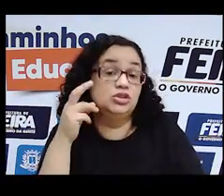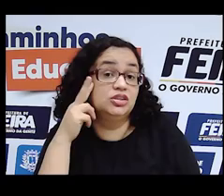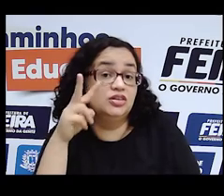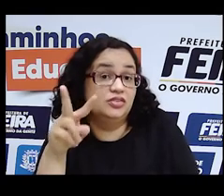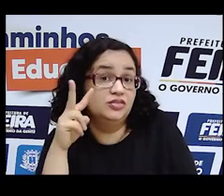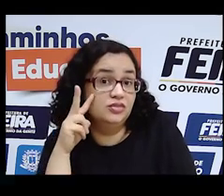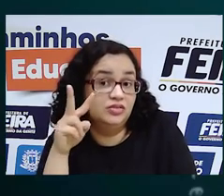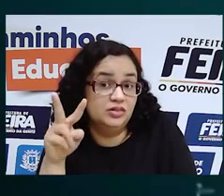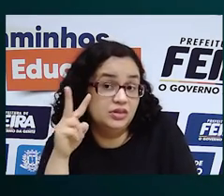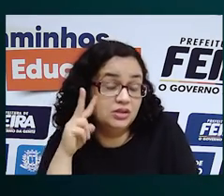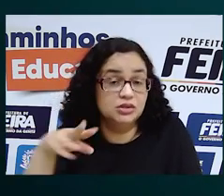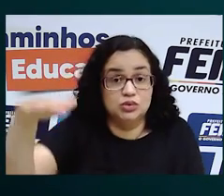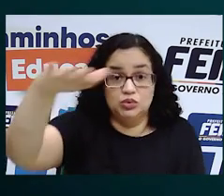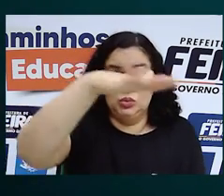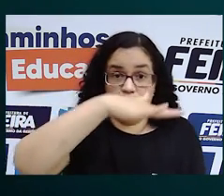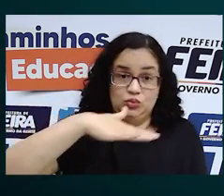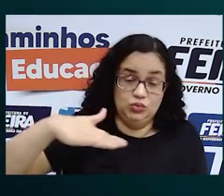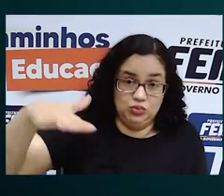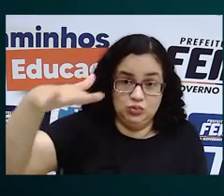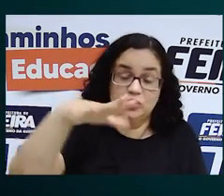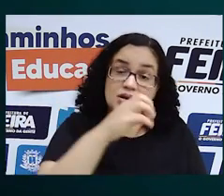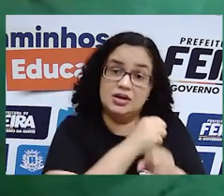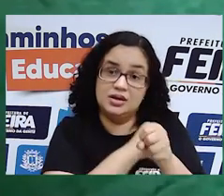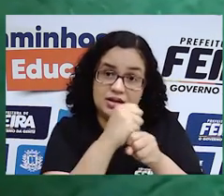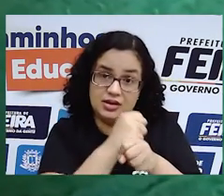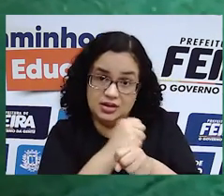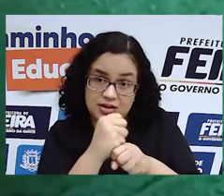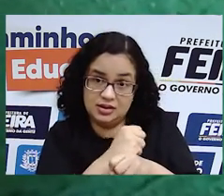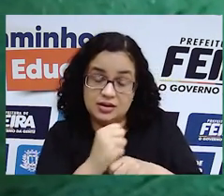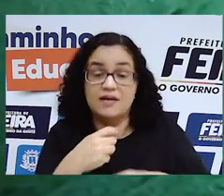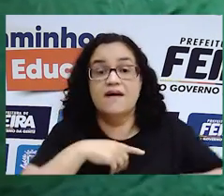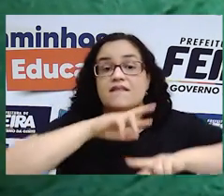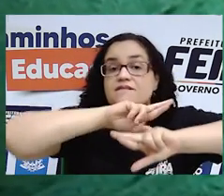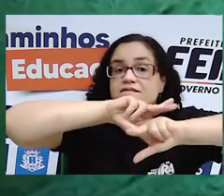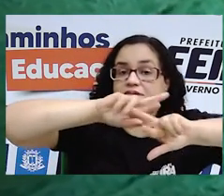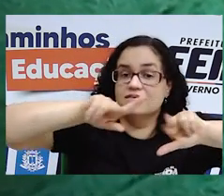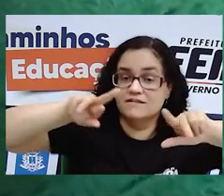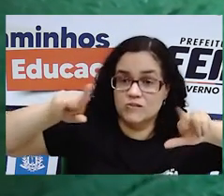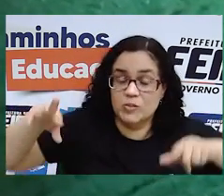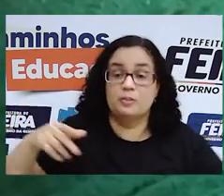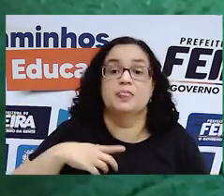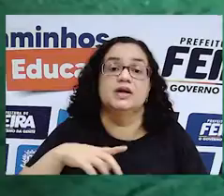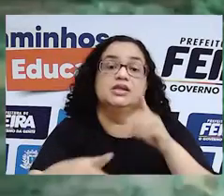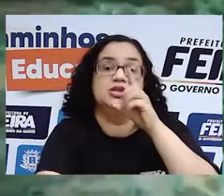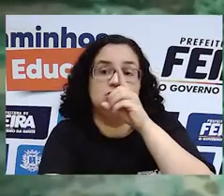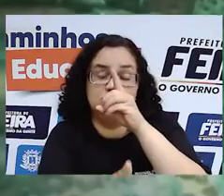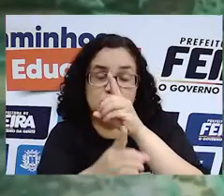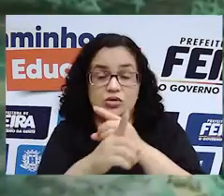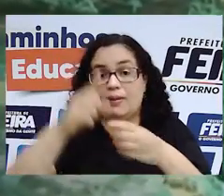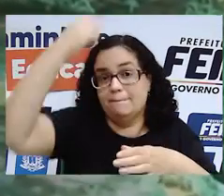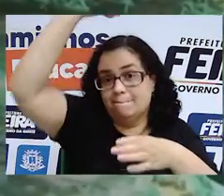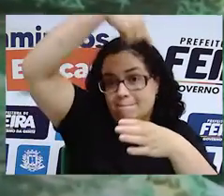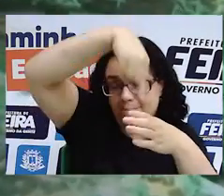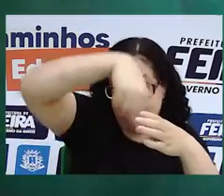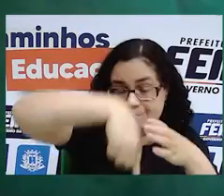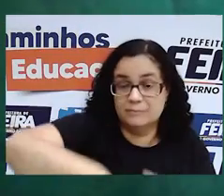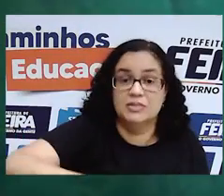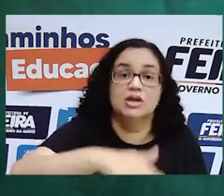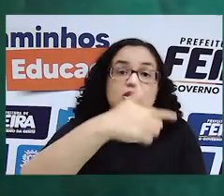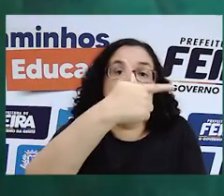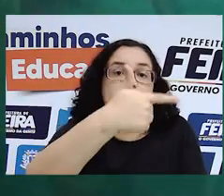visto desde a superfície. Nos últimos anos realizaram-se várias expedições que têm chegado até uma profundidade de